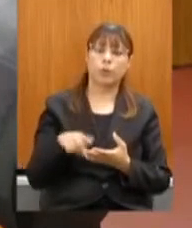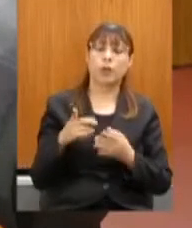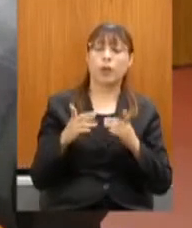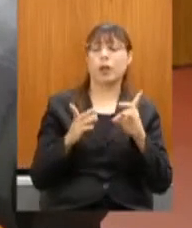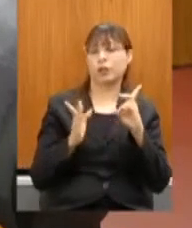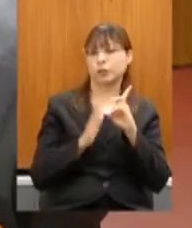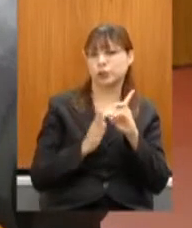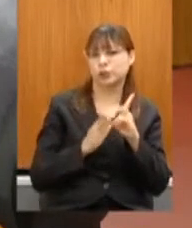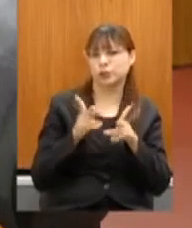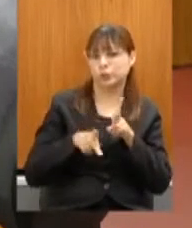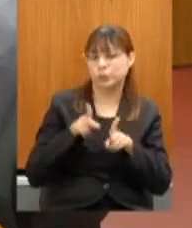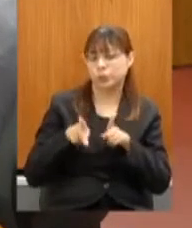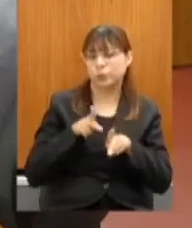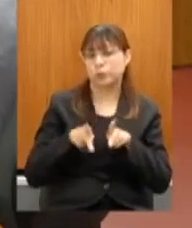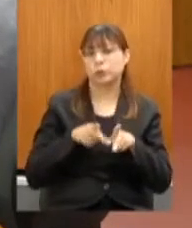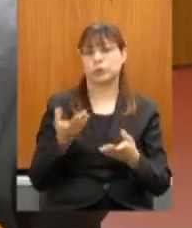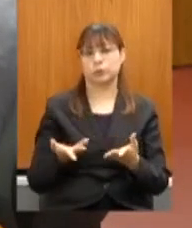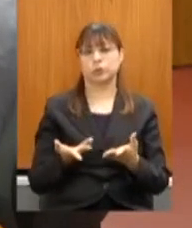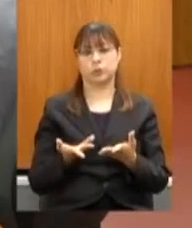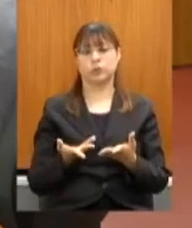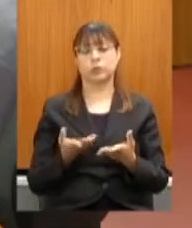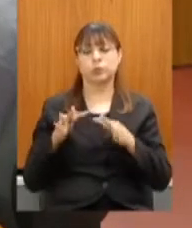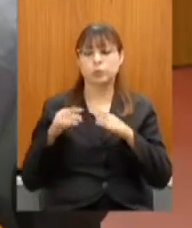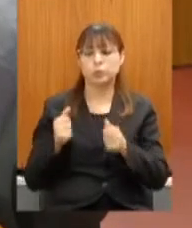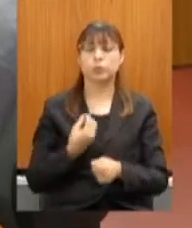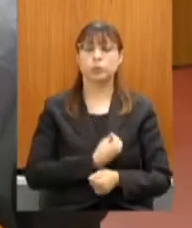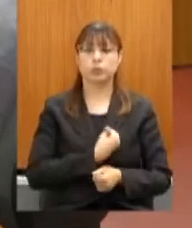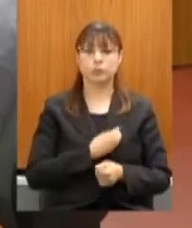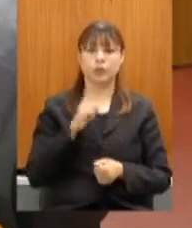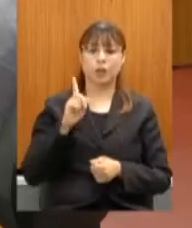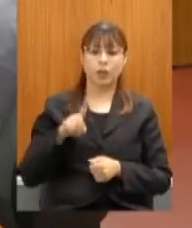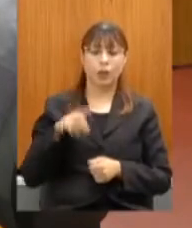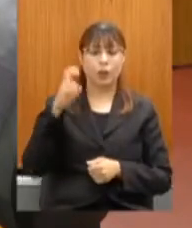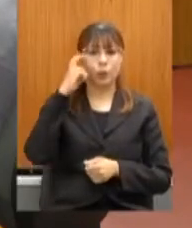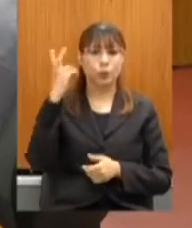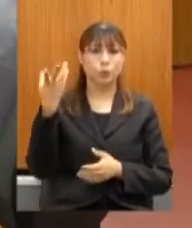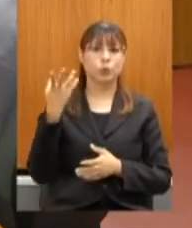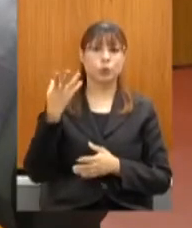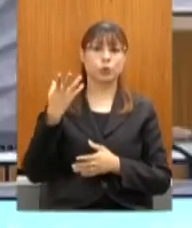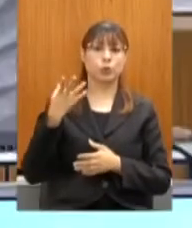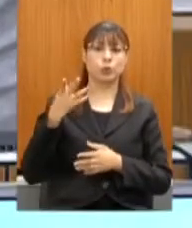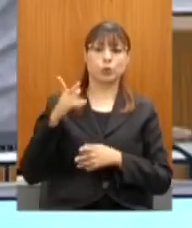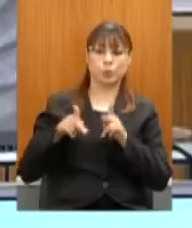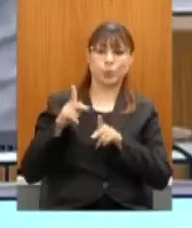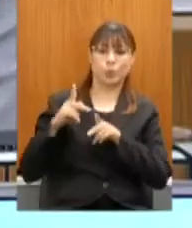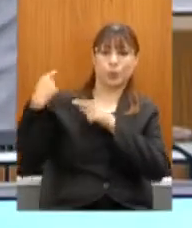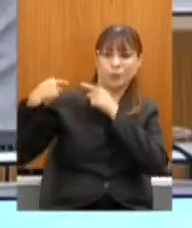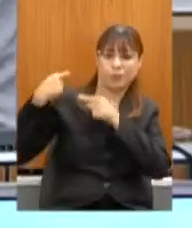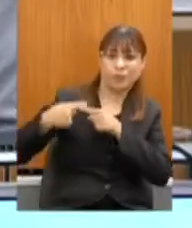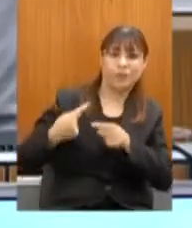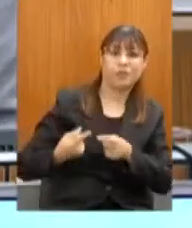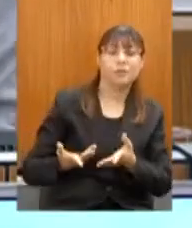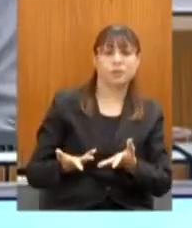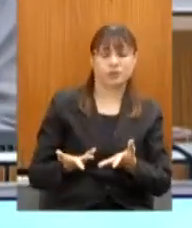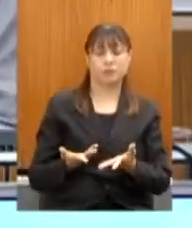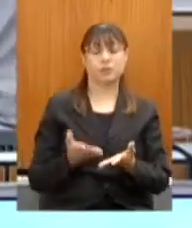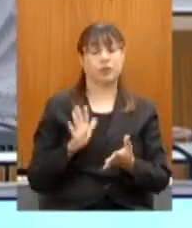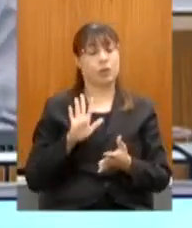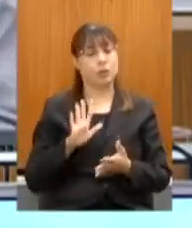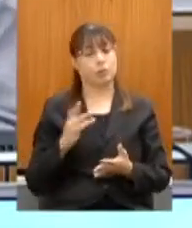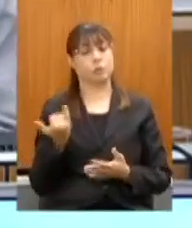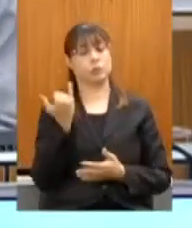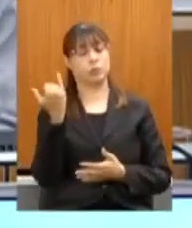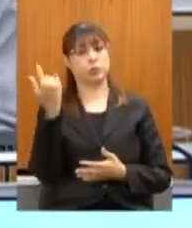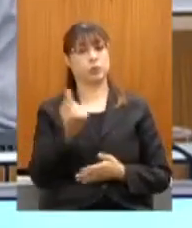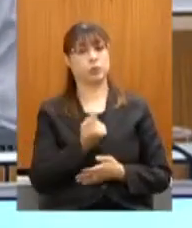escopo que faz parte da nossa cultura popular e só temos 1.5 mil inscritos. Então, é importante que todos